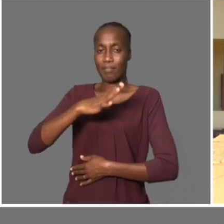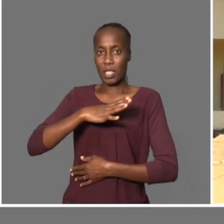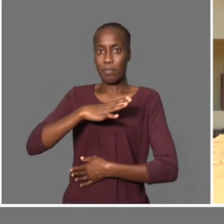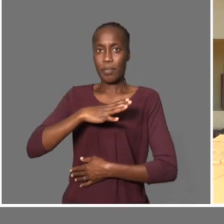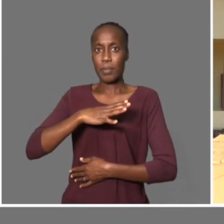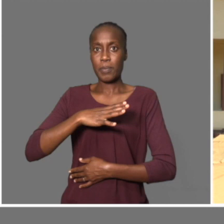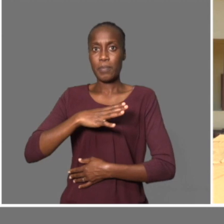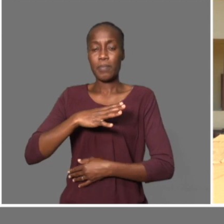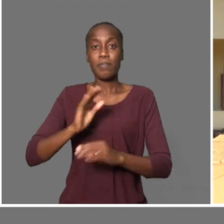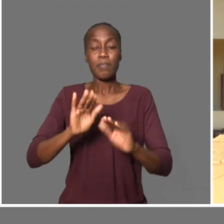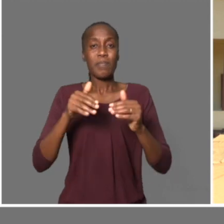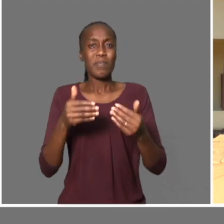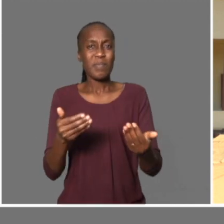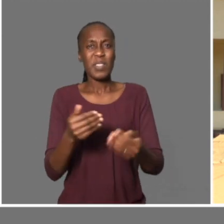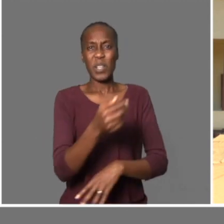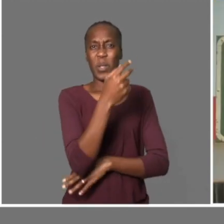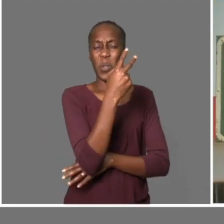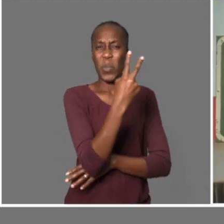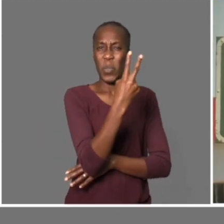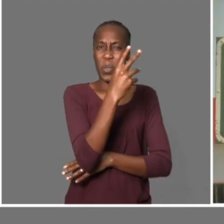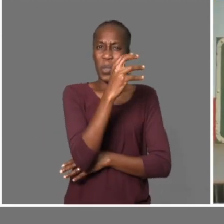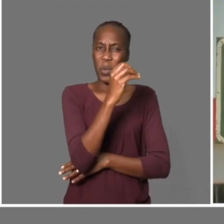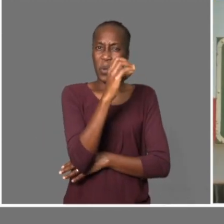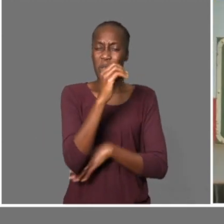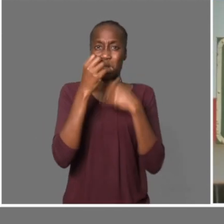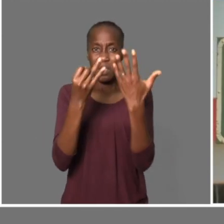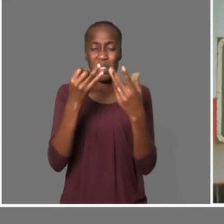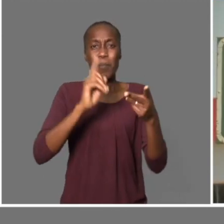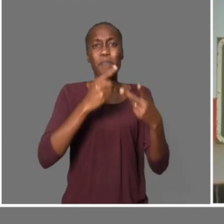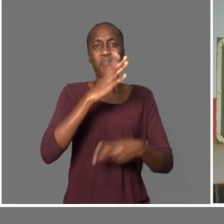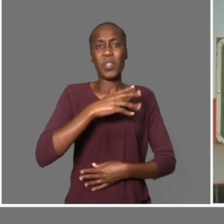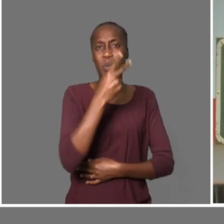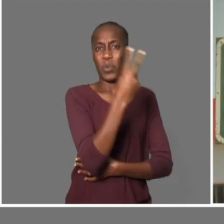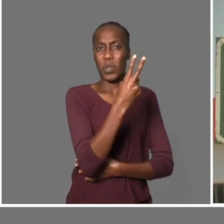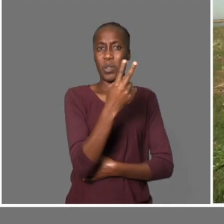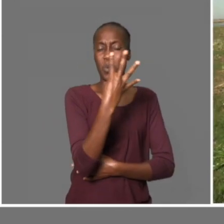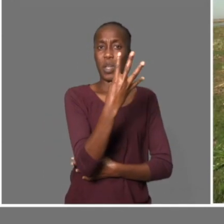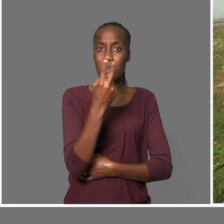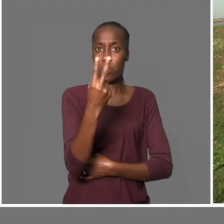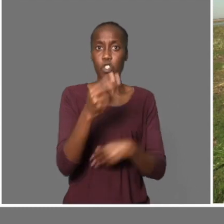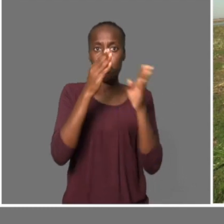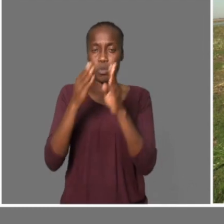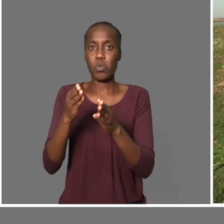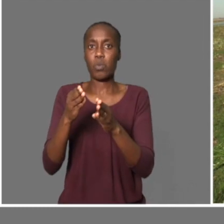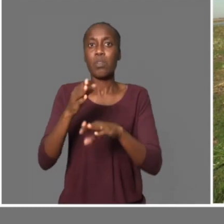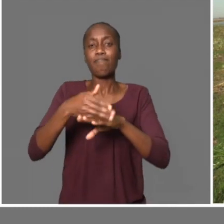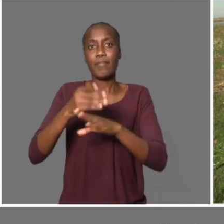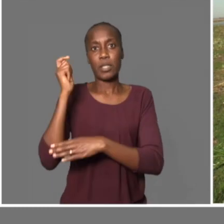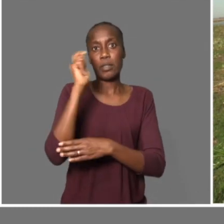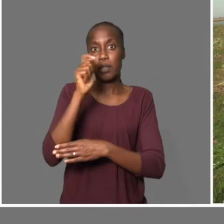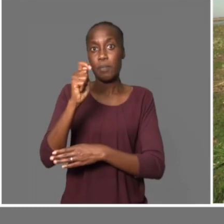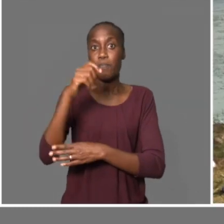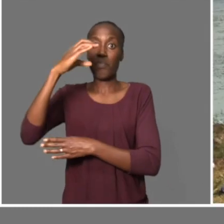pescadores na albufeira pudesse reduzir. Em Cormana, existe um conselho comunitário de pesca que